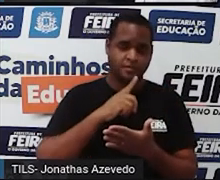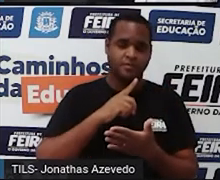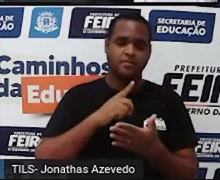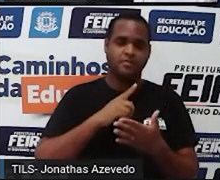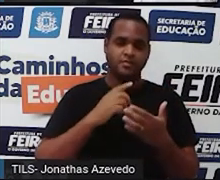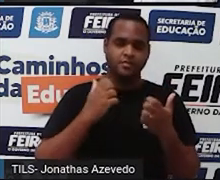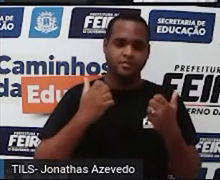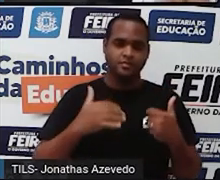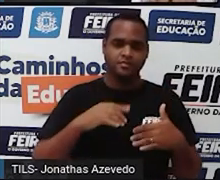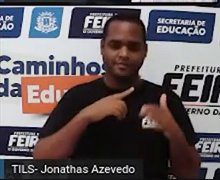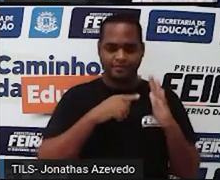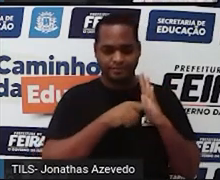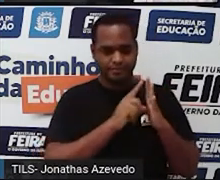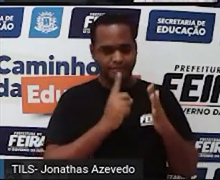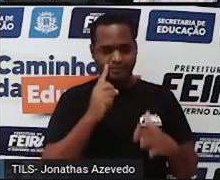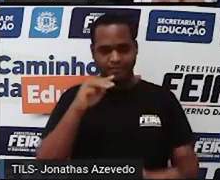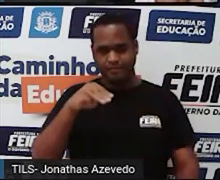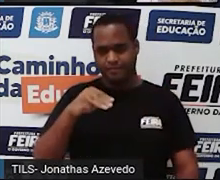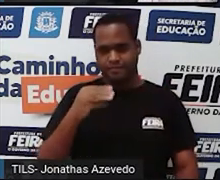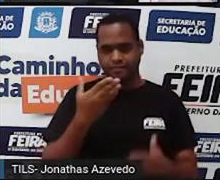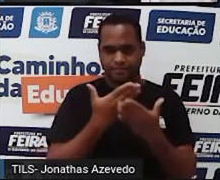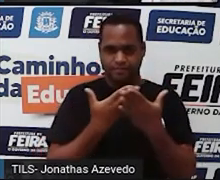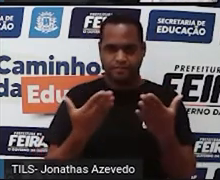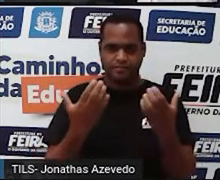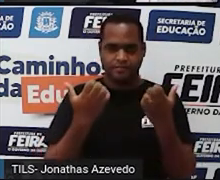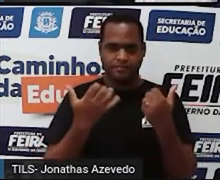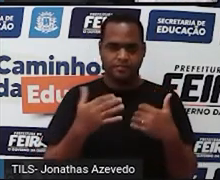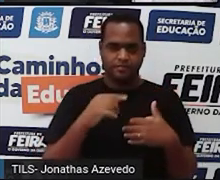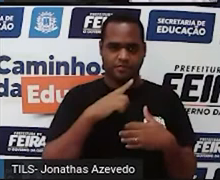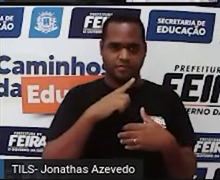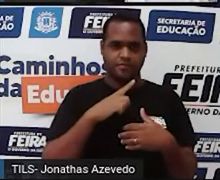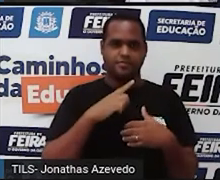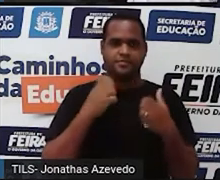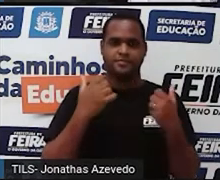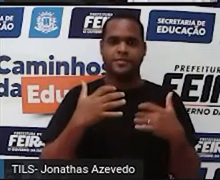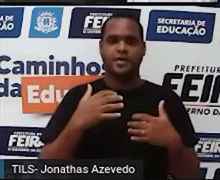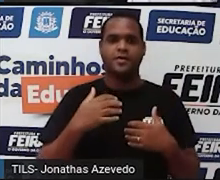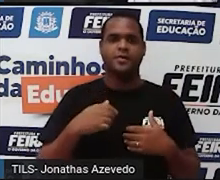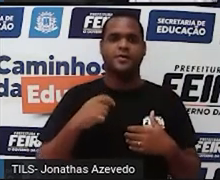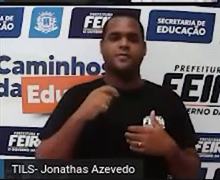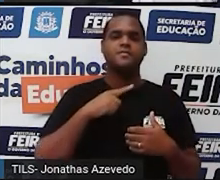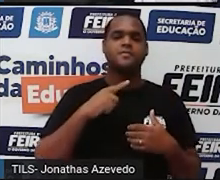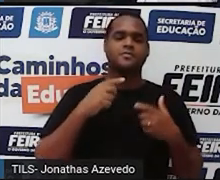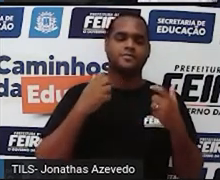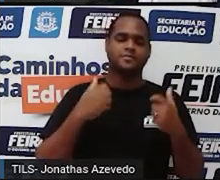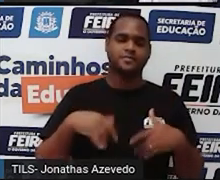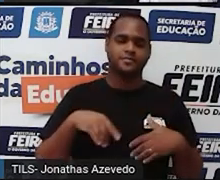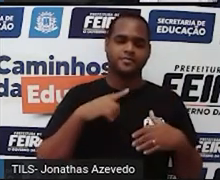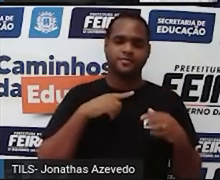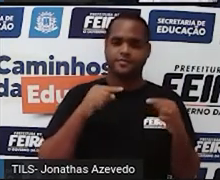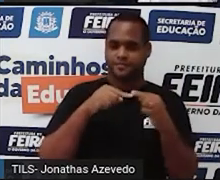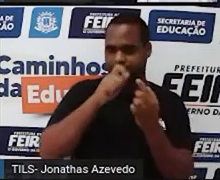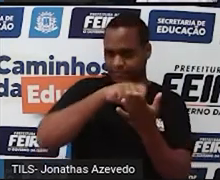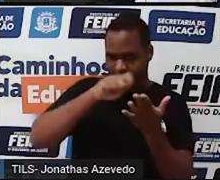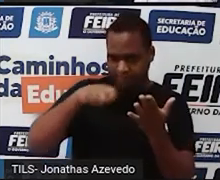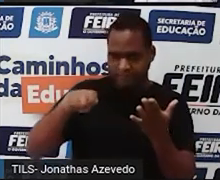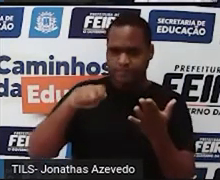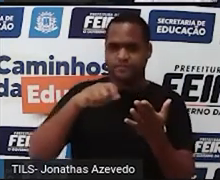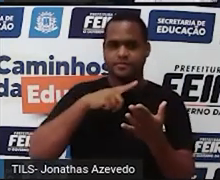a essa, tá bom? Então, um minuto, nesse um minuto, você vai, ó, escrevendo